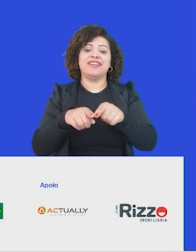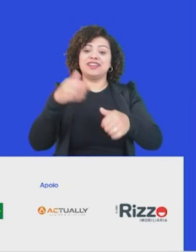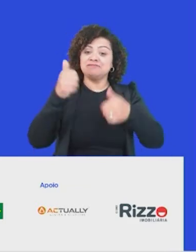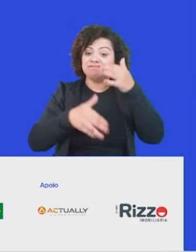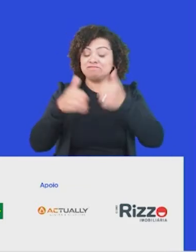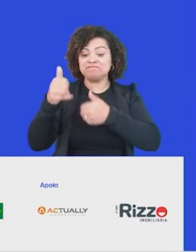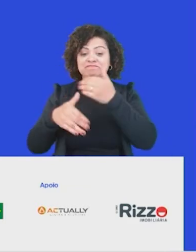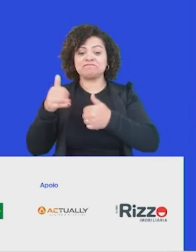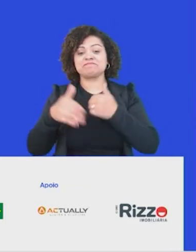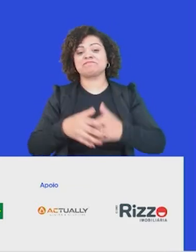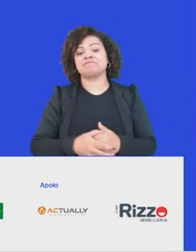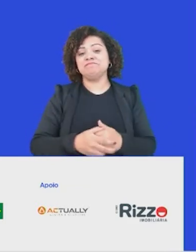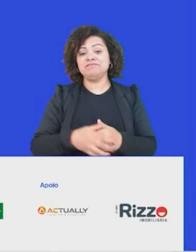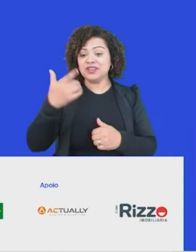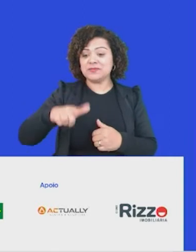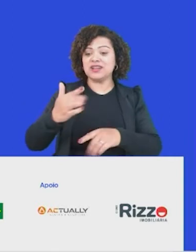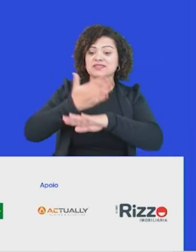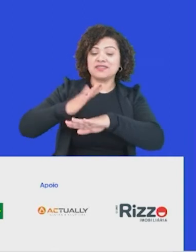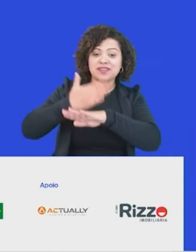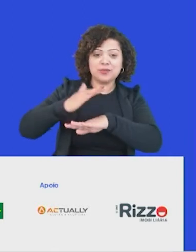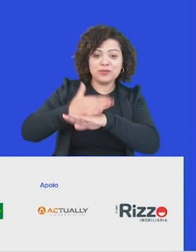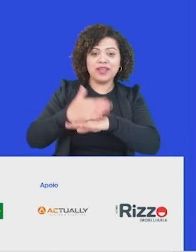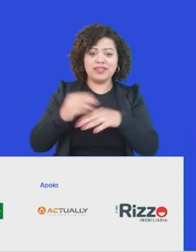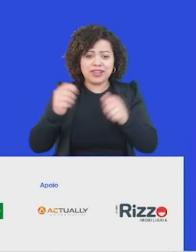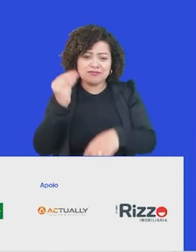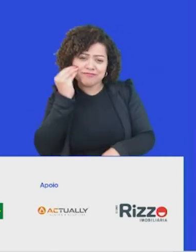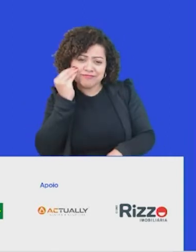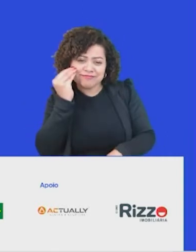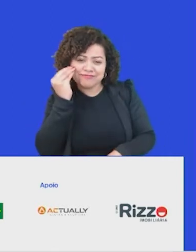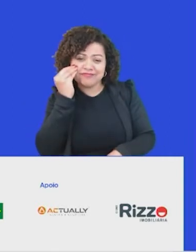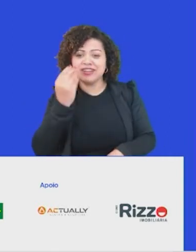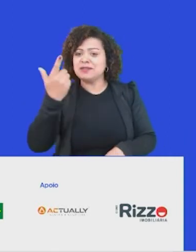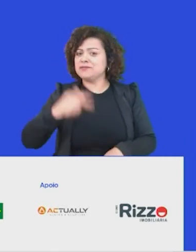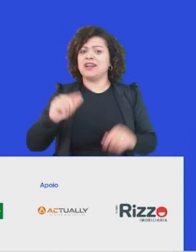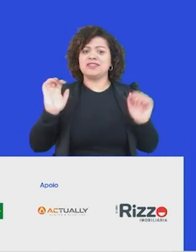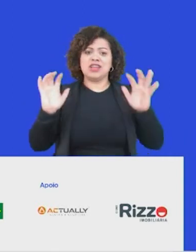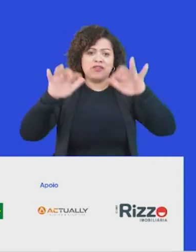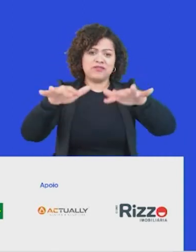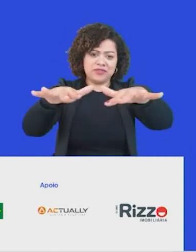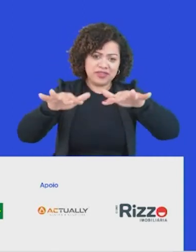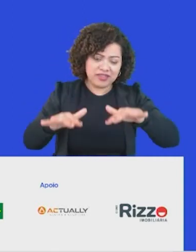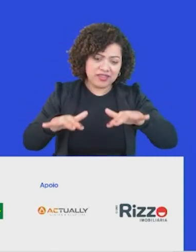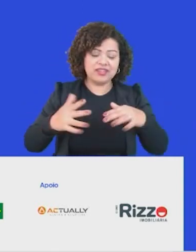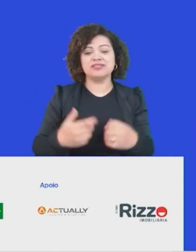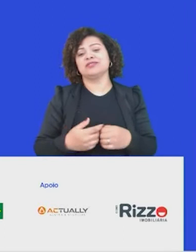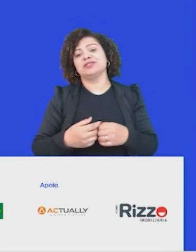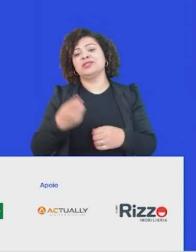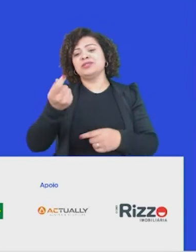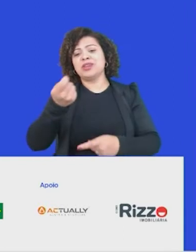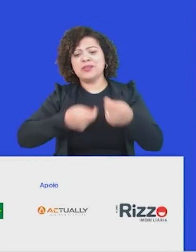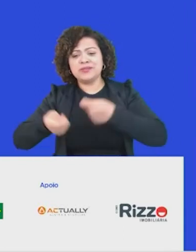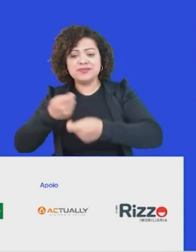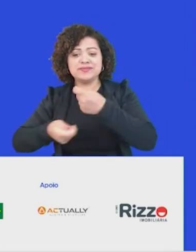mais sobre isso, treinamentos, mapeamentos de oportunidades, hackathons, eventos, captura de financiamento, enfim, é uma